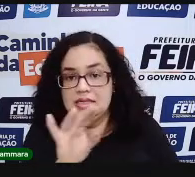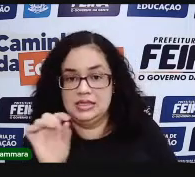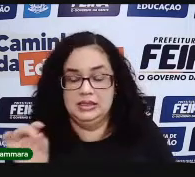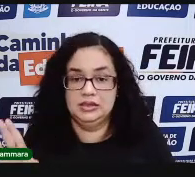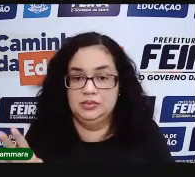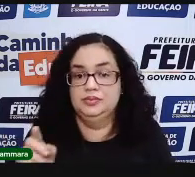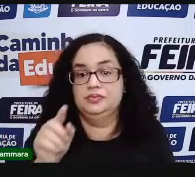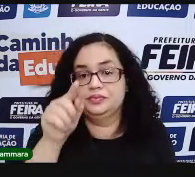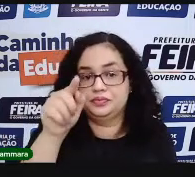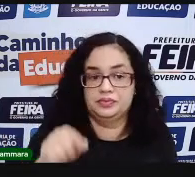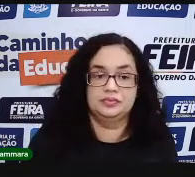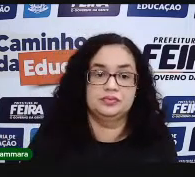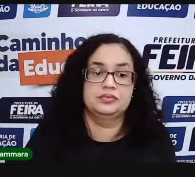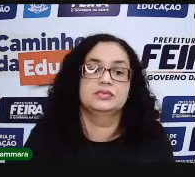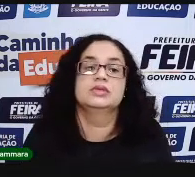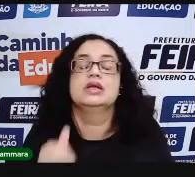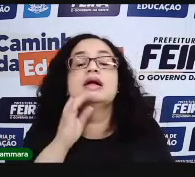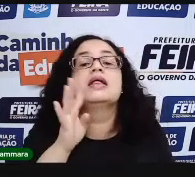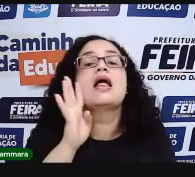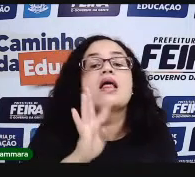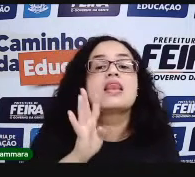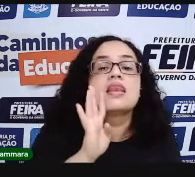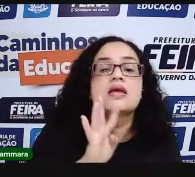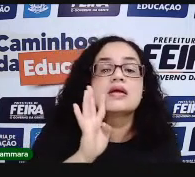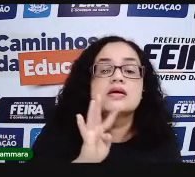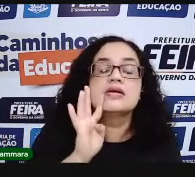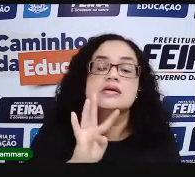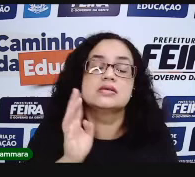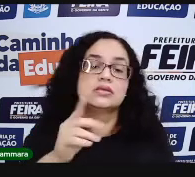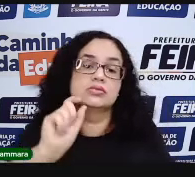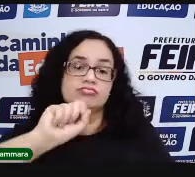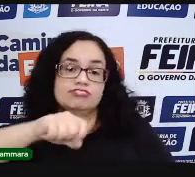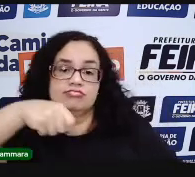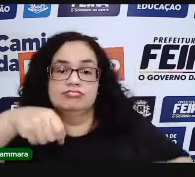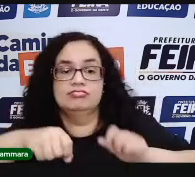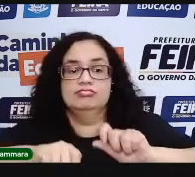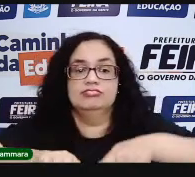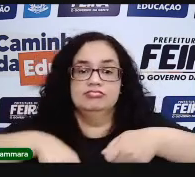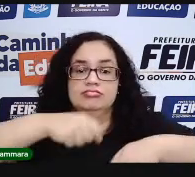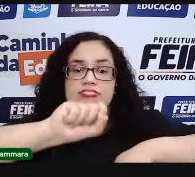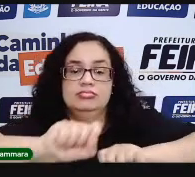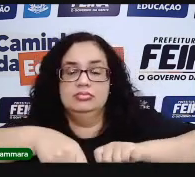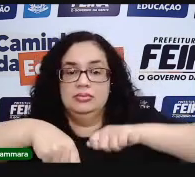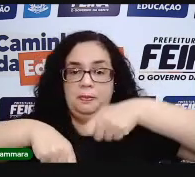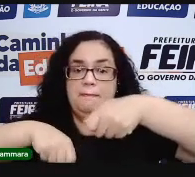Cada símbolo desse, gente, olha só como é interessante. Cada símbolo desse